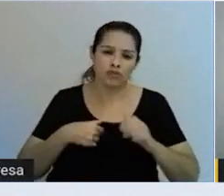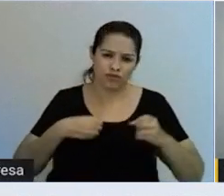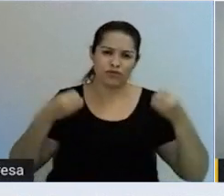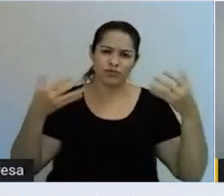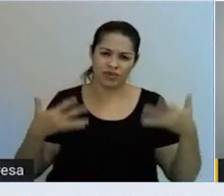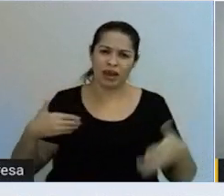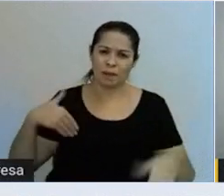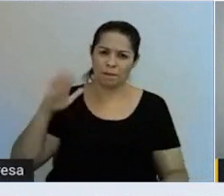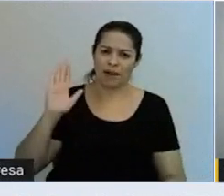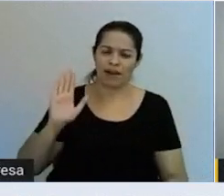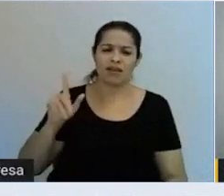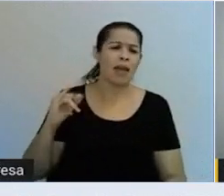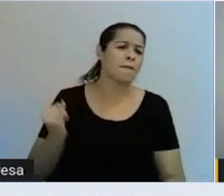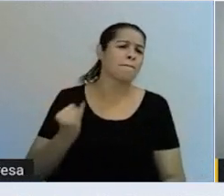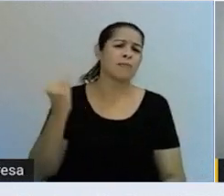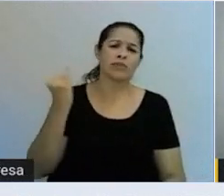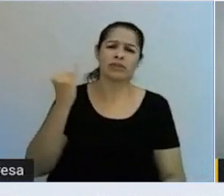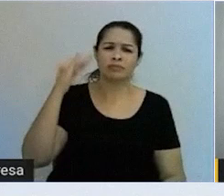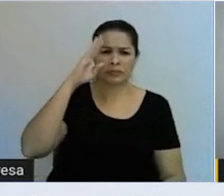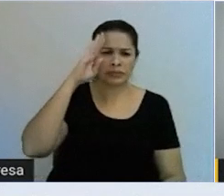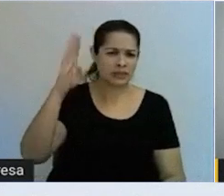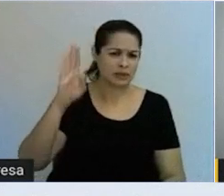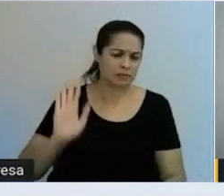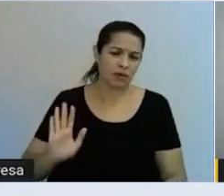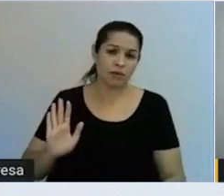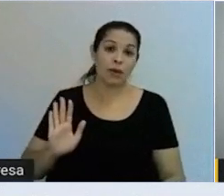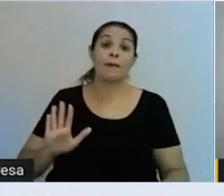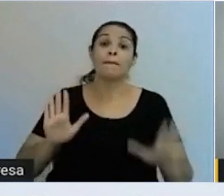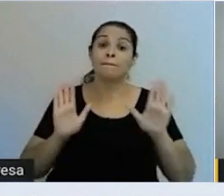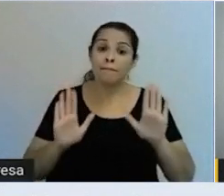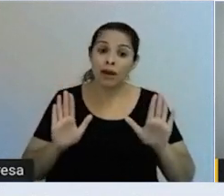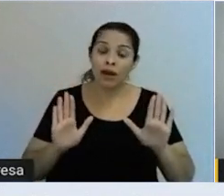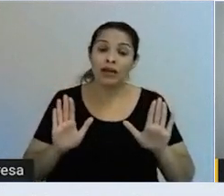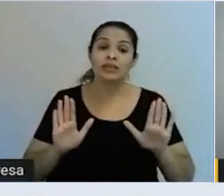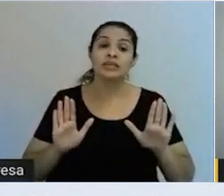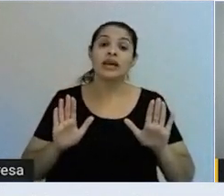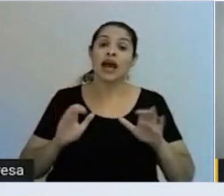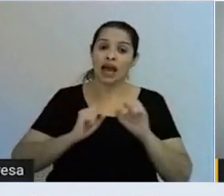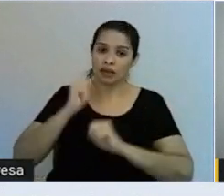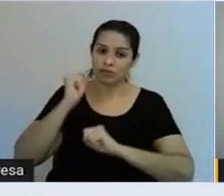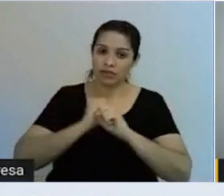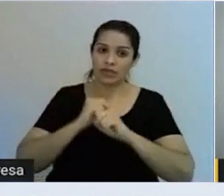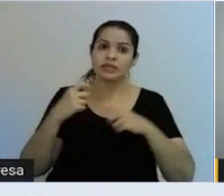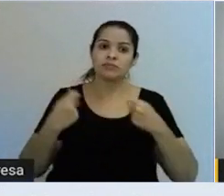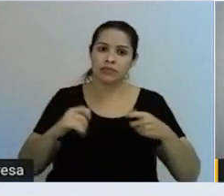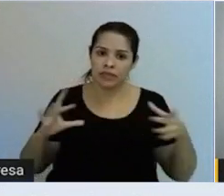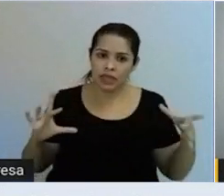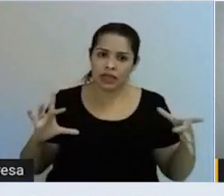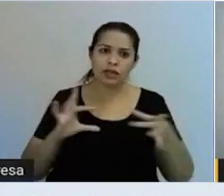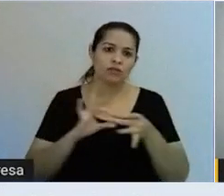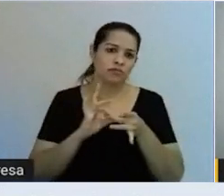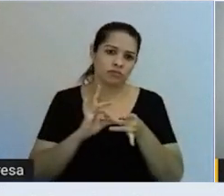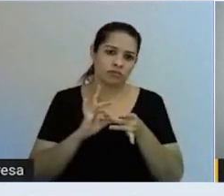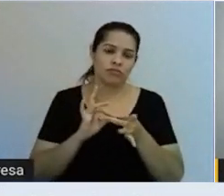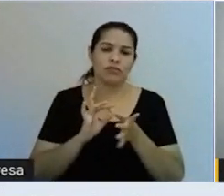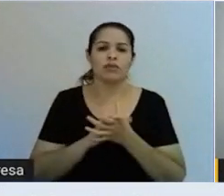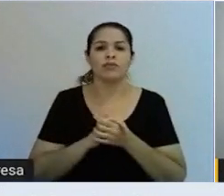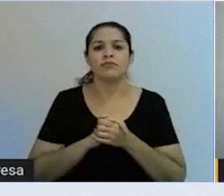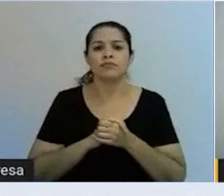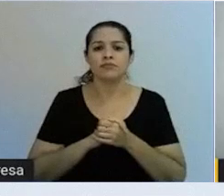É fundamental. Para isso, a empresa tem que estar bem engajada. E aquele, como falam, é top down.